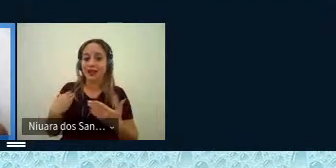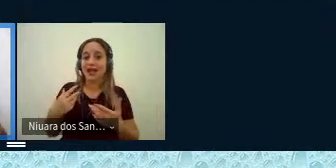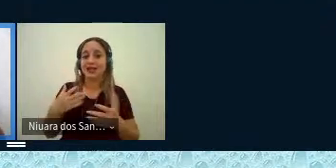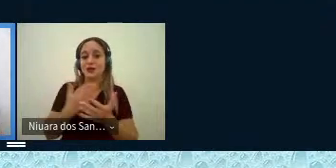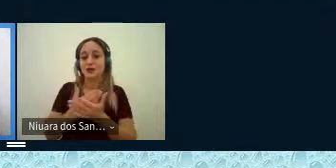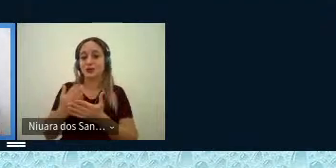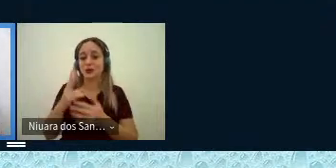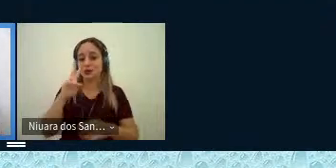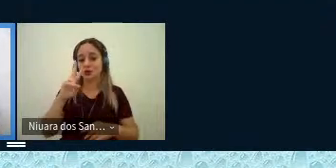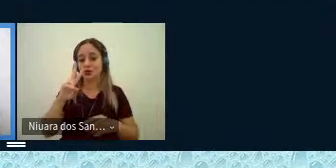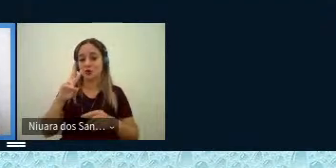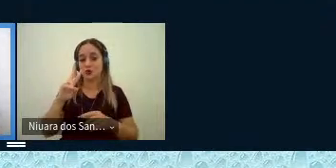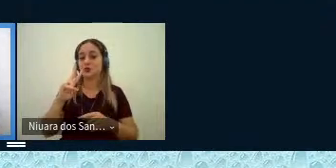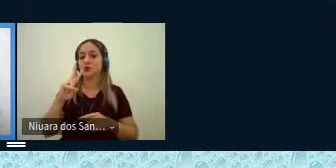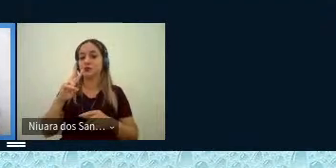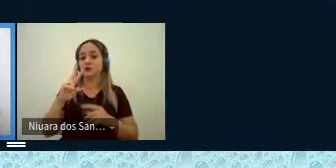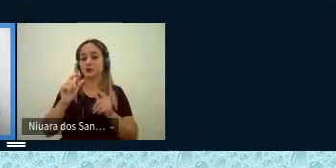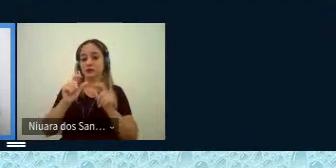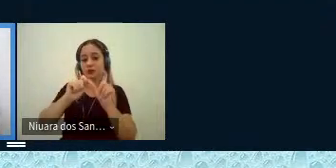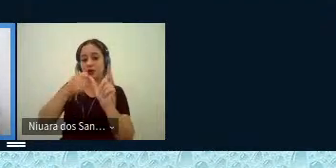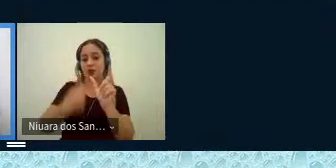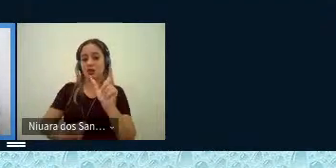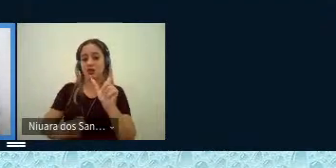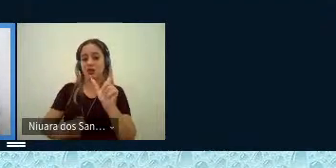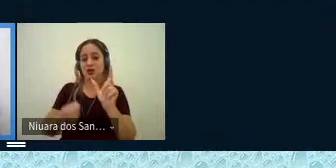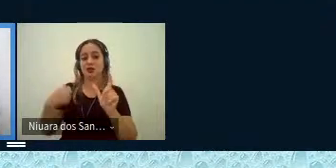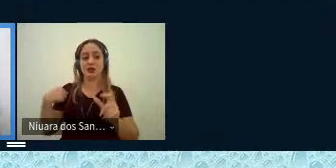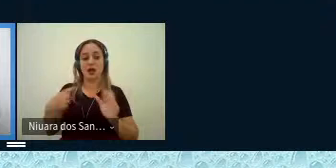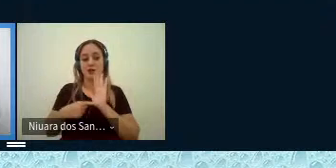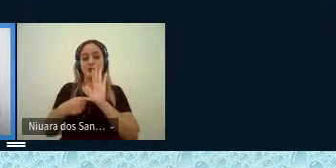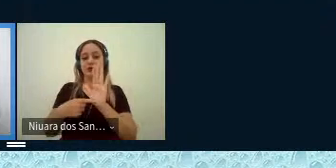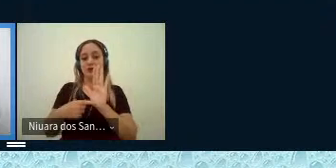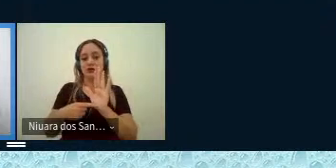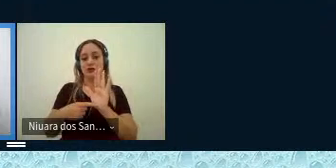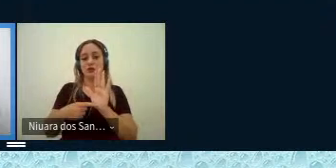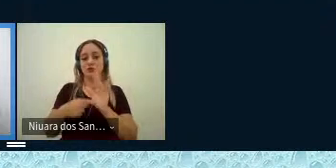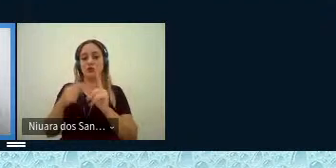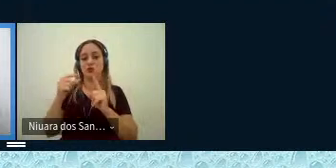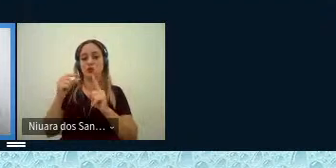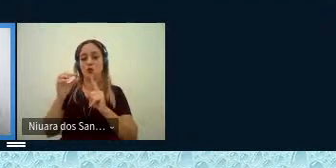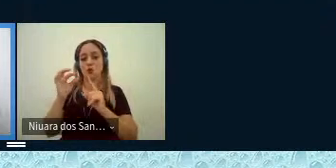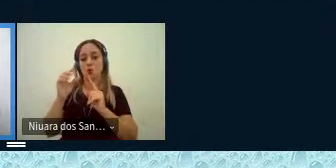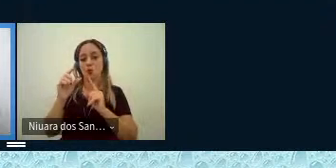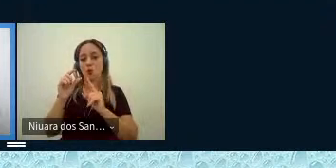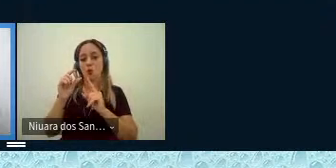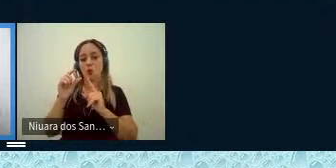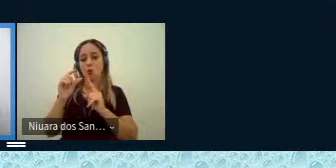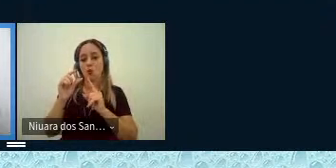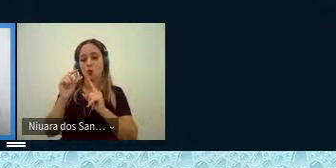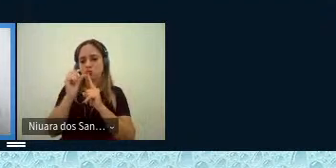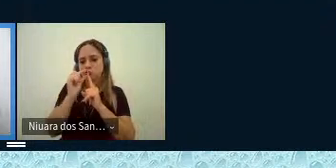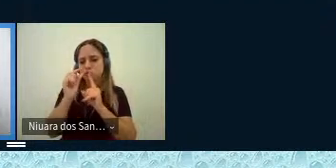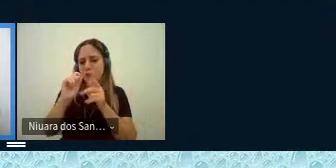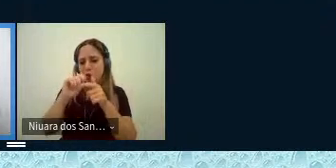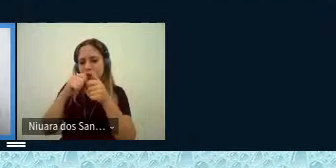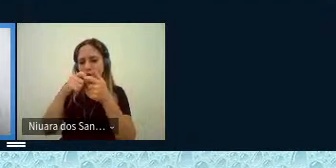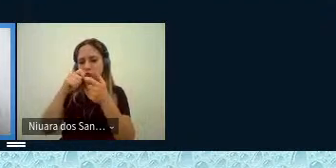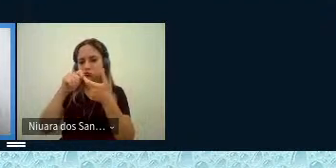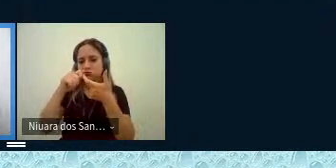nos dois glossários eles apresentam não só o vocabulário que compõe os glossários mas com